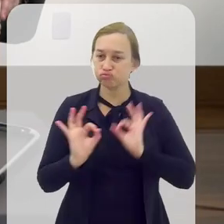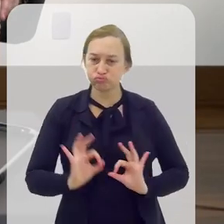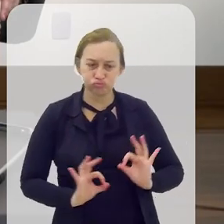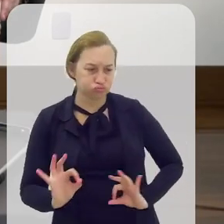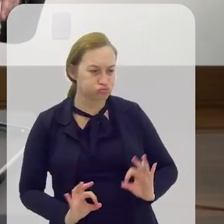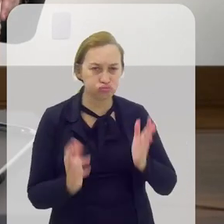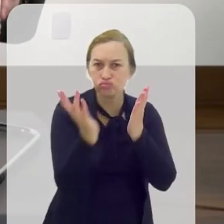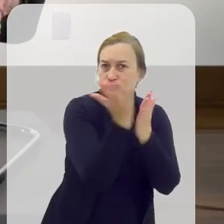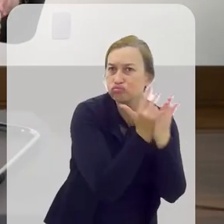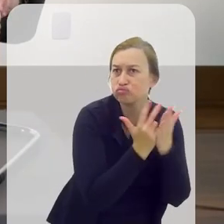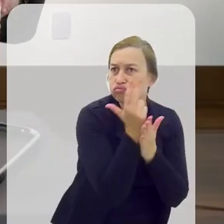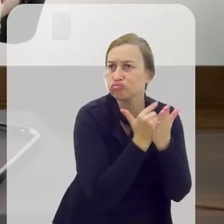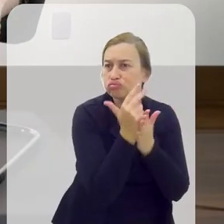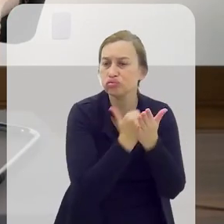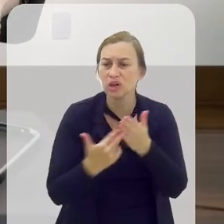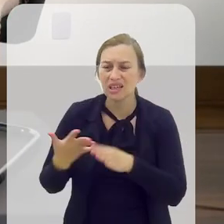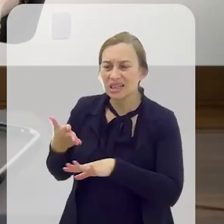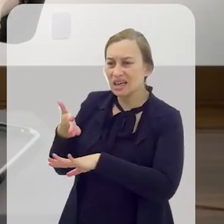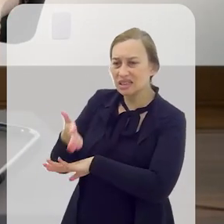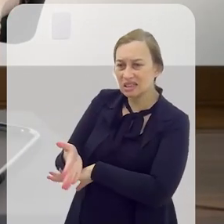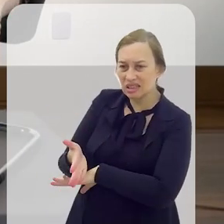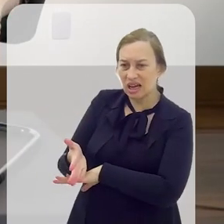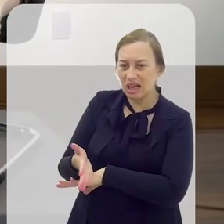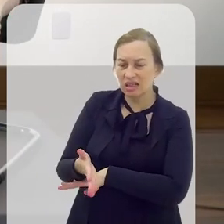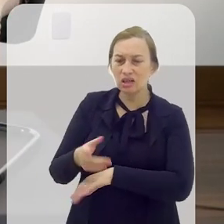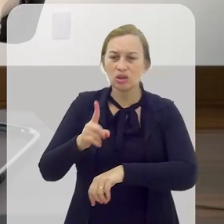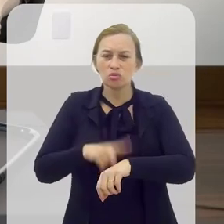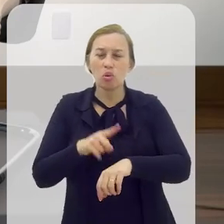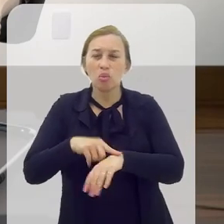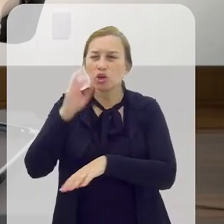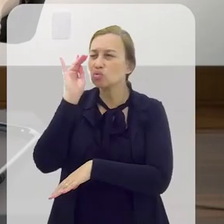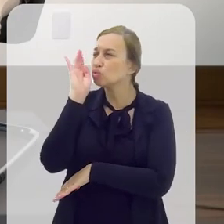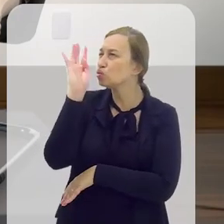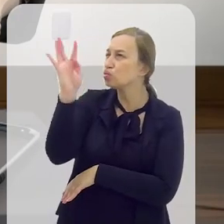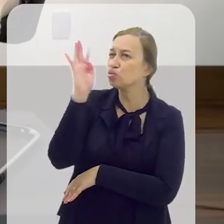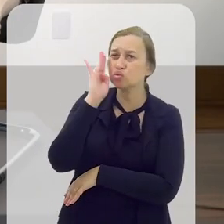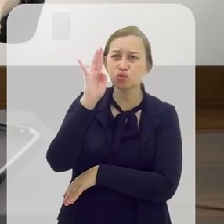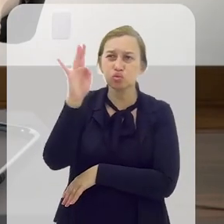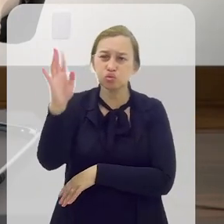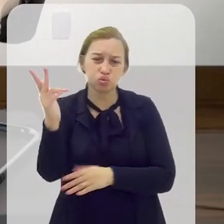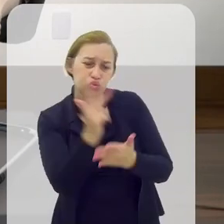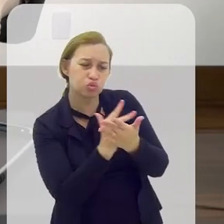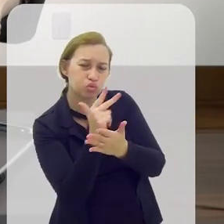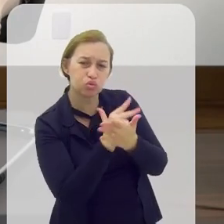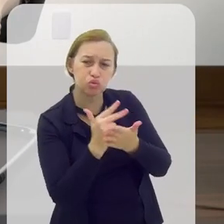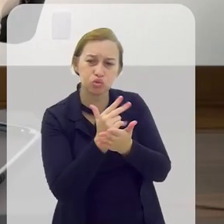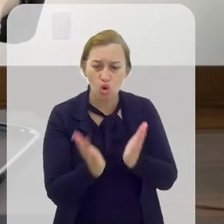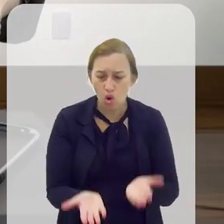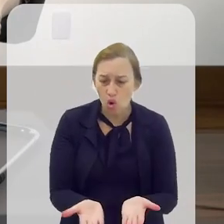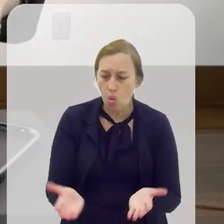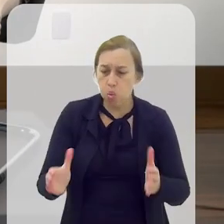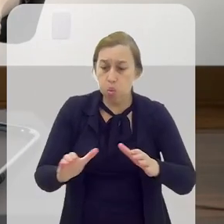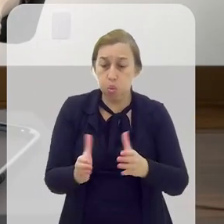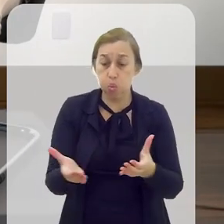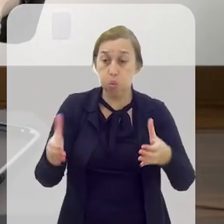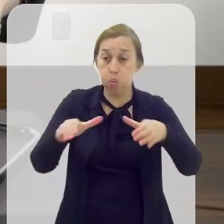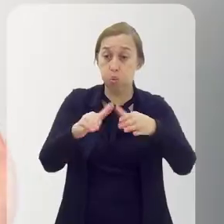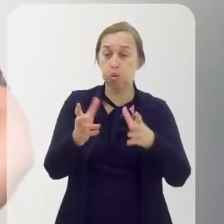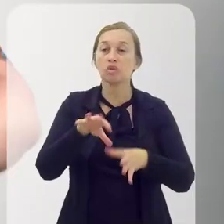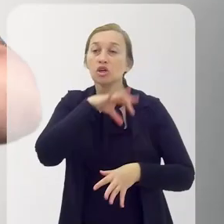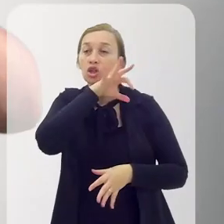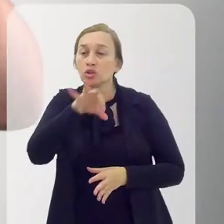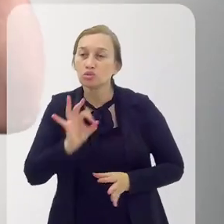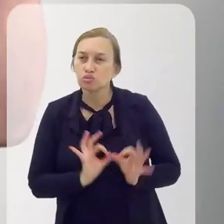desenhos dos xamãs depois da entrada do transe, depois do sonho, os desenhos com onças, os vasos de onças.